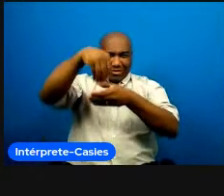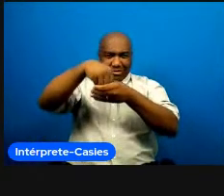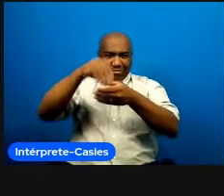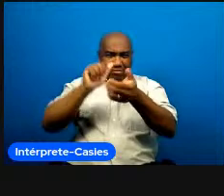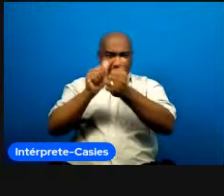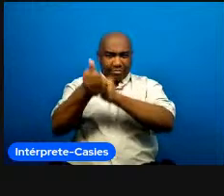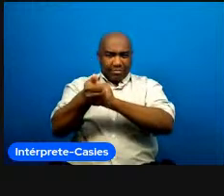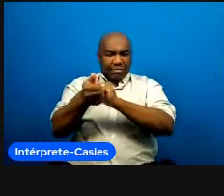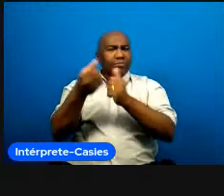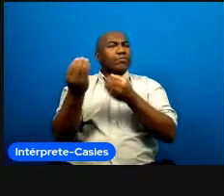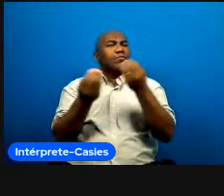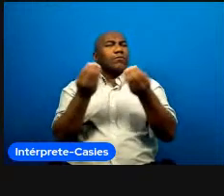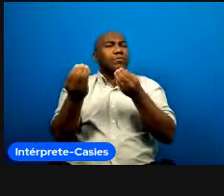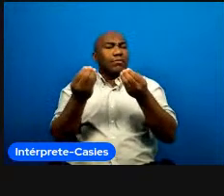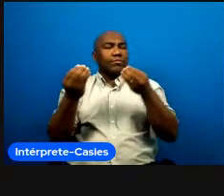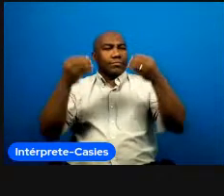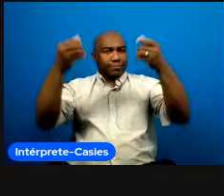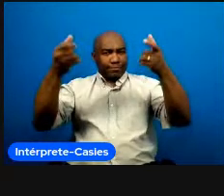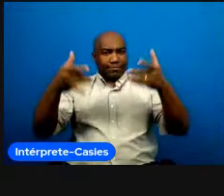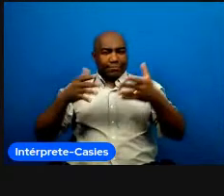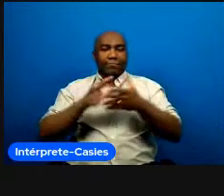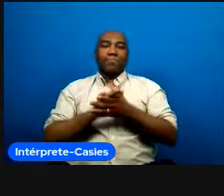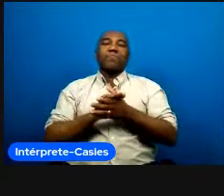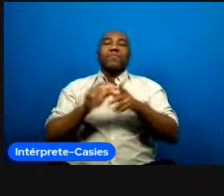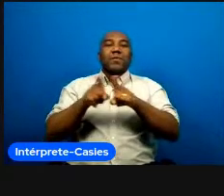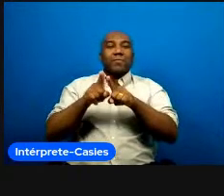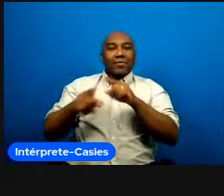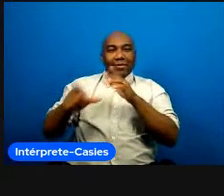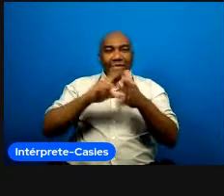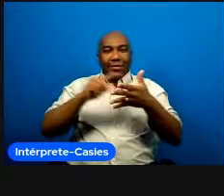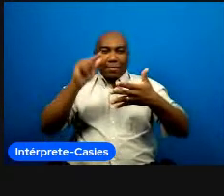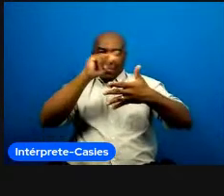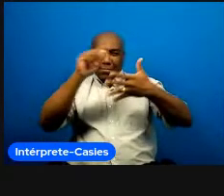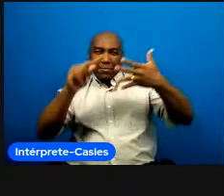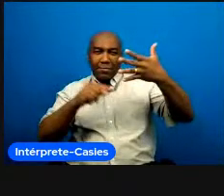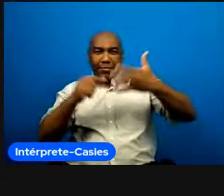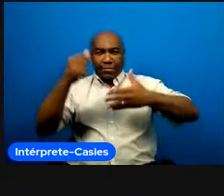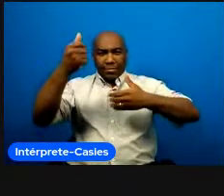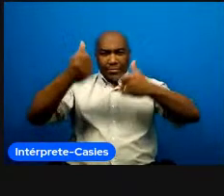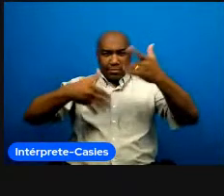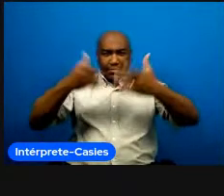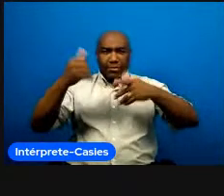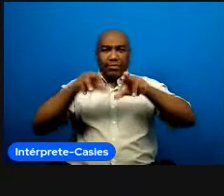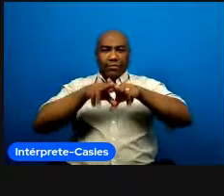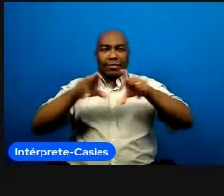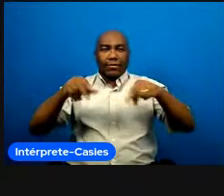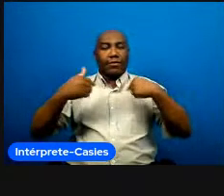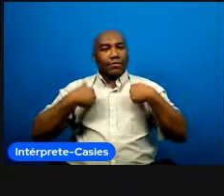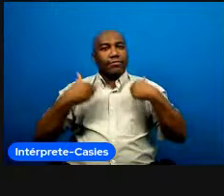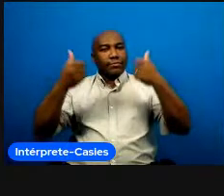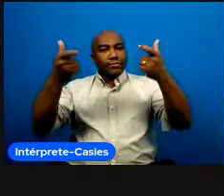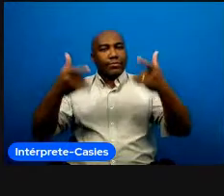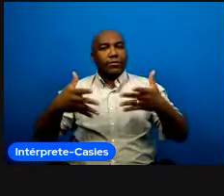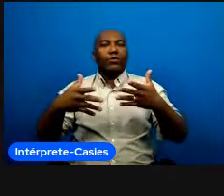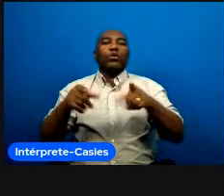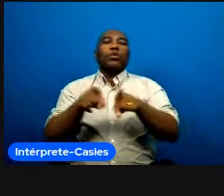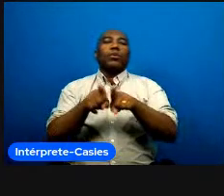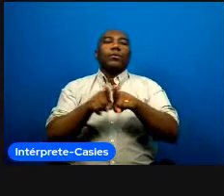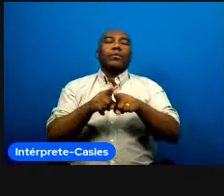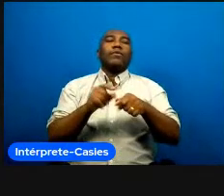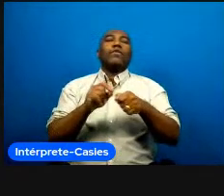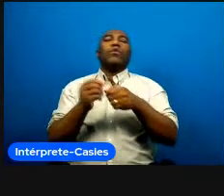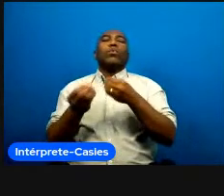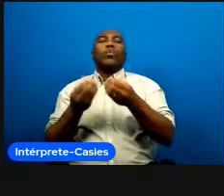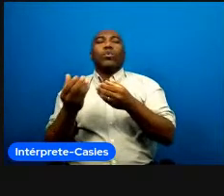que a gente tem defendido a partir do LEP que é o laboratório que eu trabalho laboratório de estudos em pedagogia do esporte